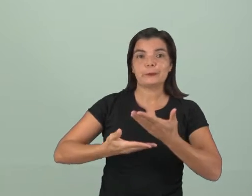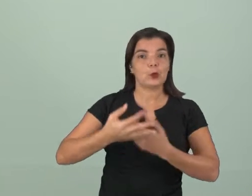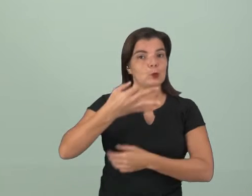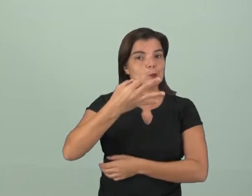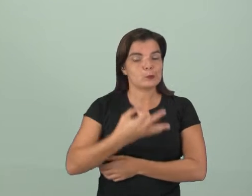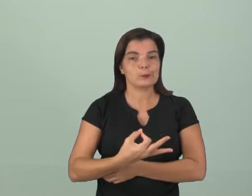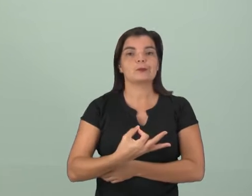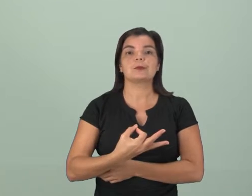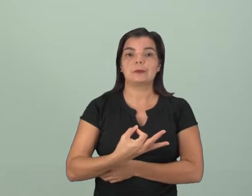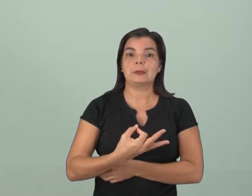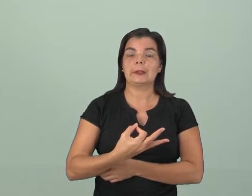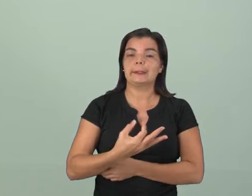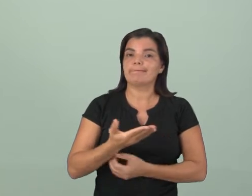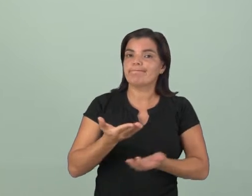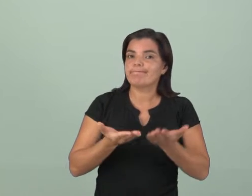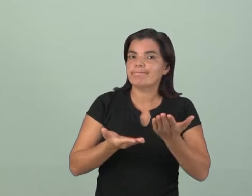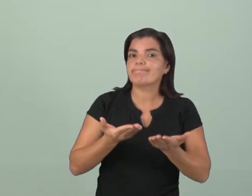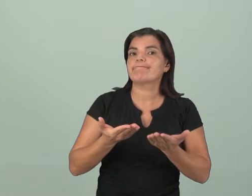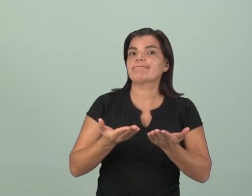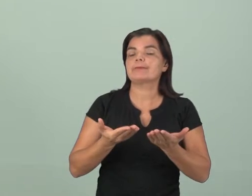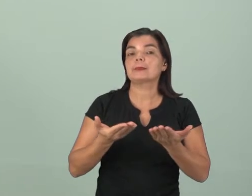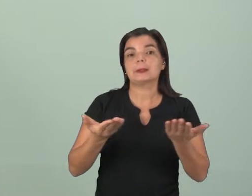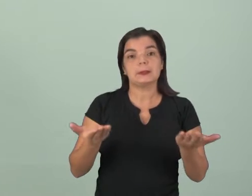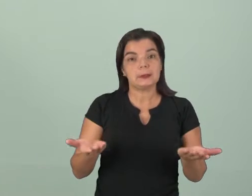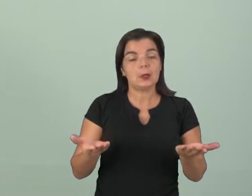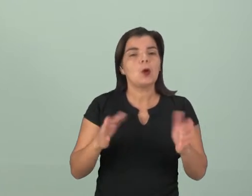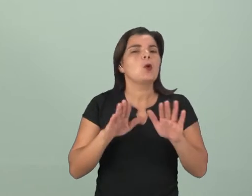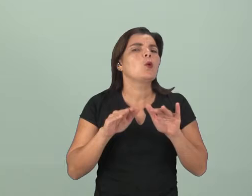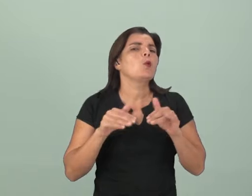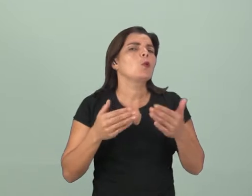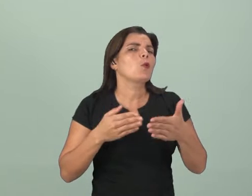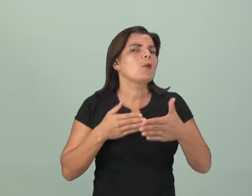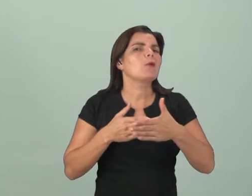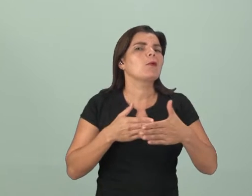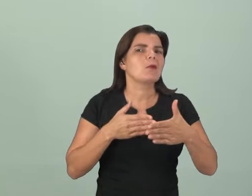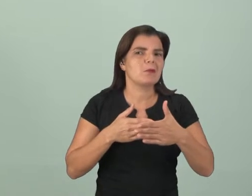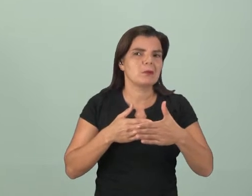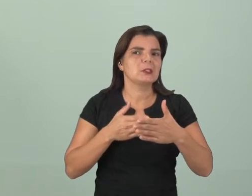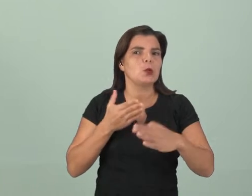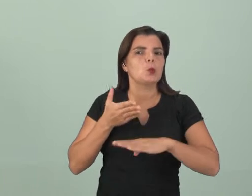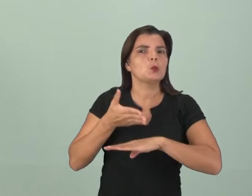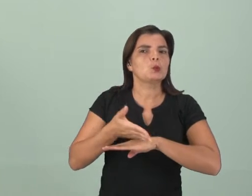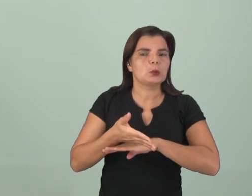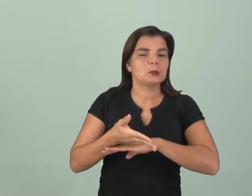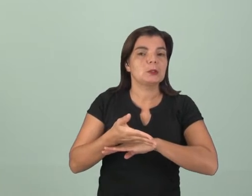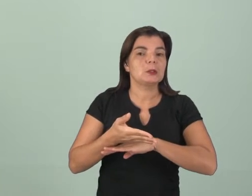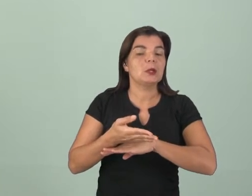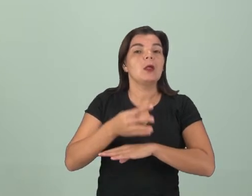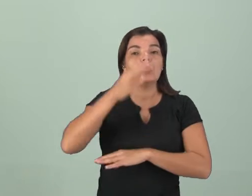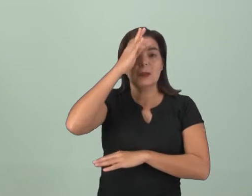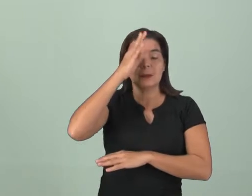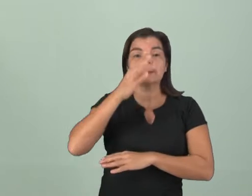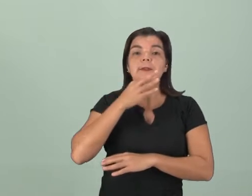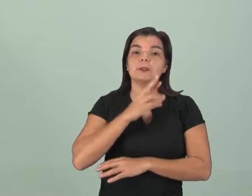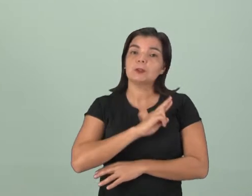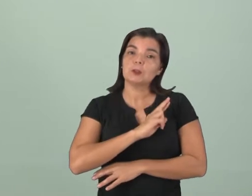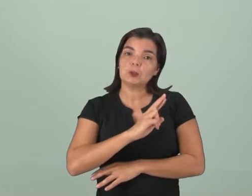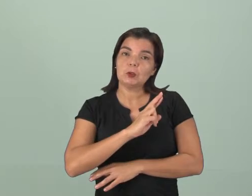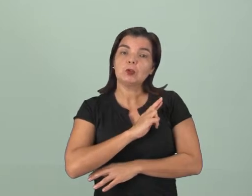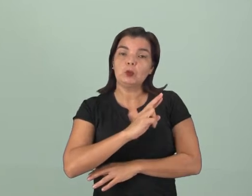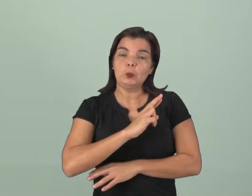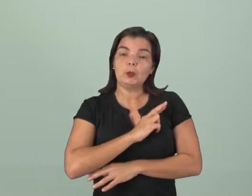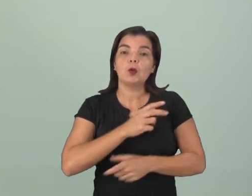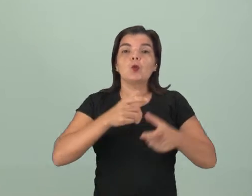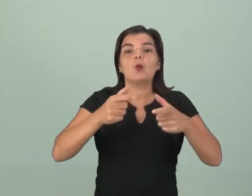justa, equilibrada. Então, qual é o limite de interferência das tradições religiosas na